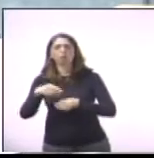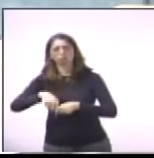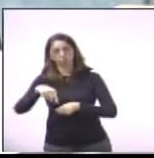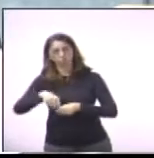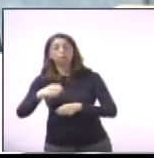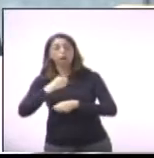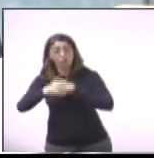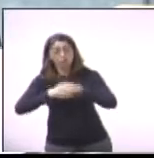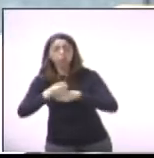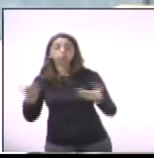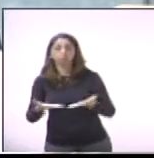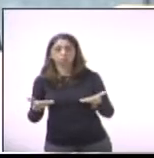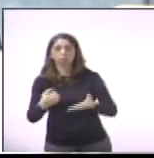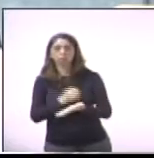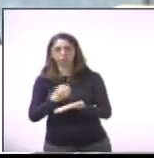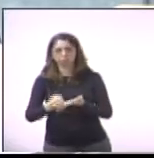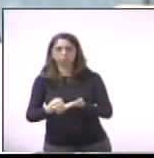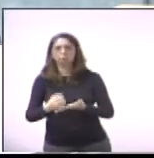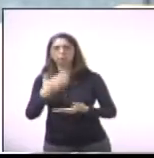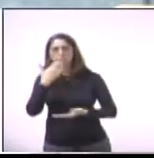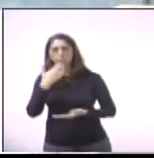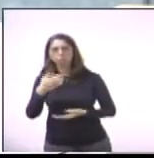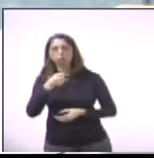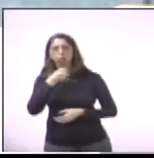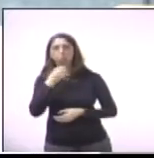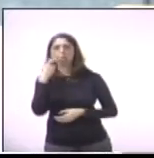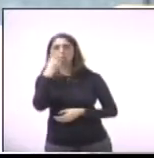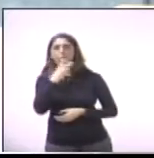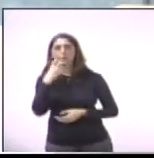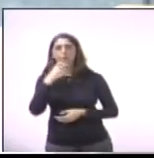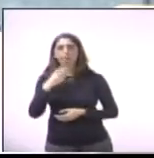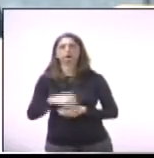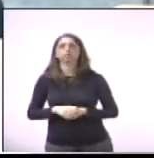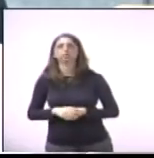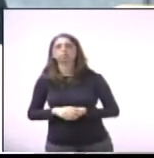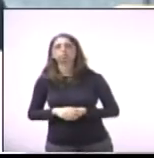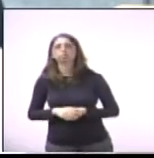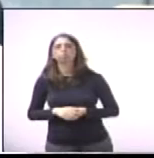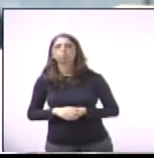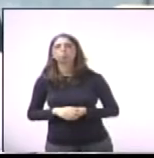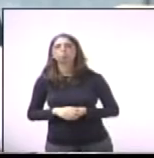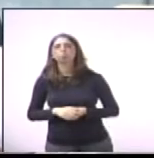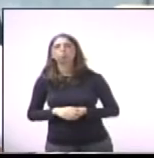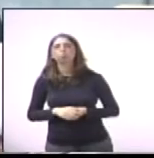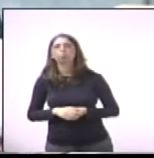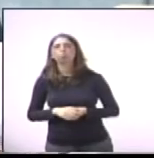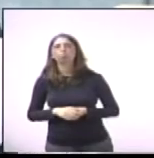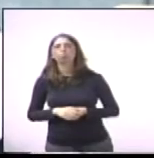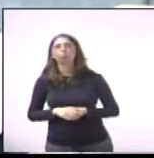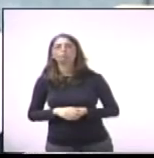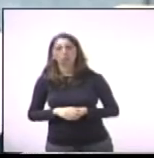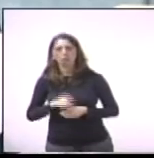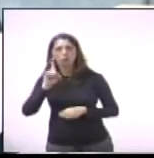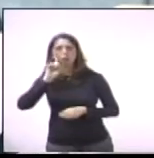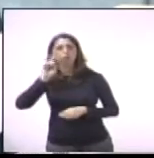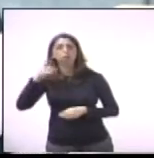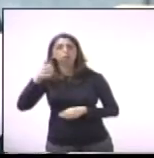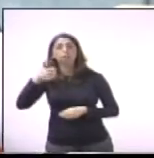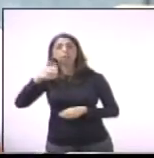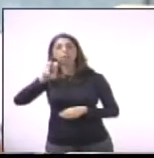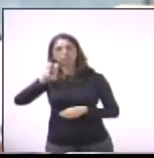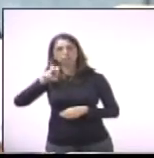ainda o uso aqui da tribuna no dia 15 de setembro de 2015 para ver se há uma